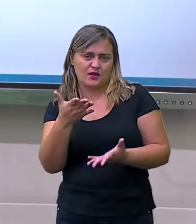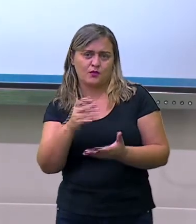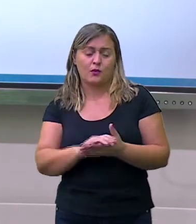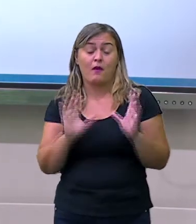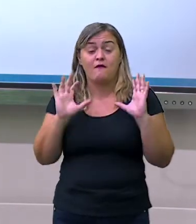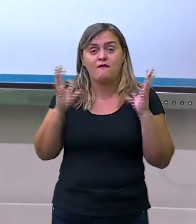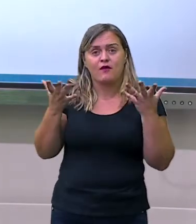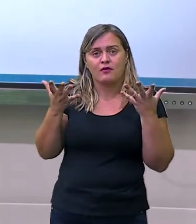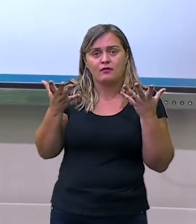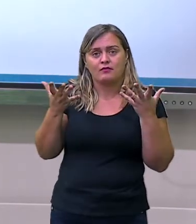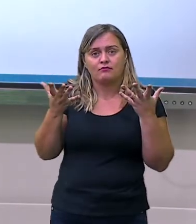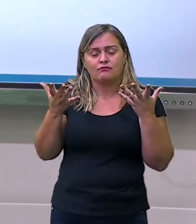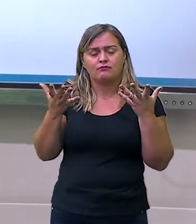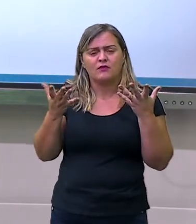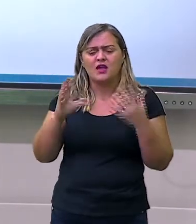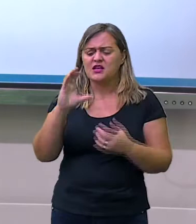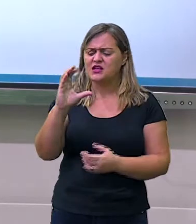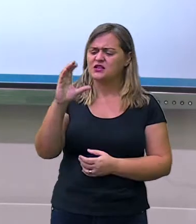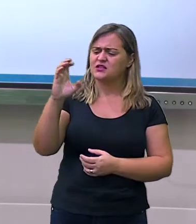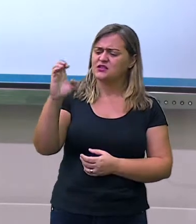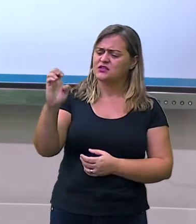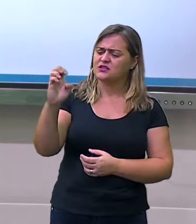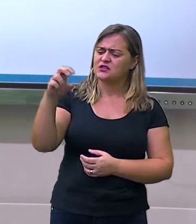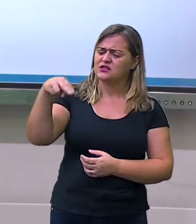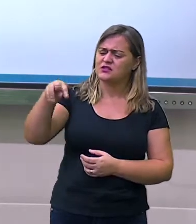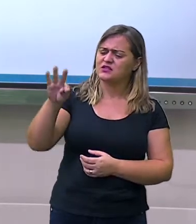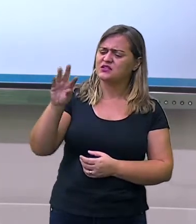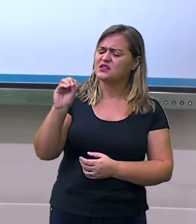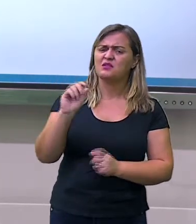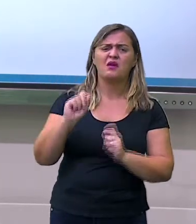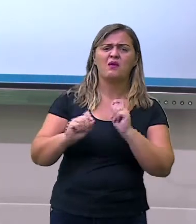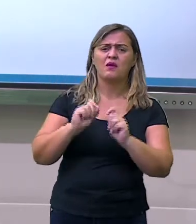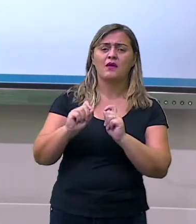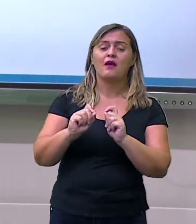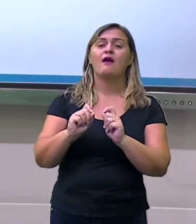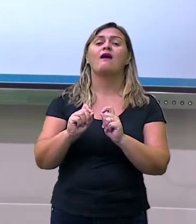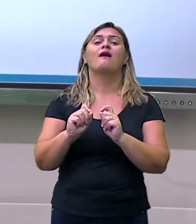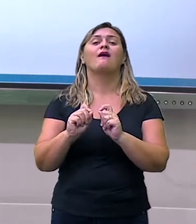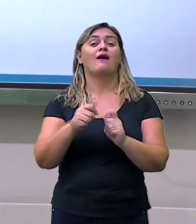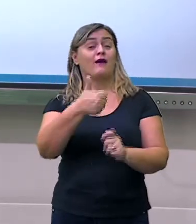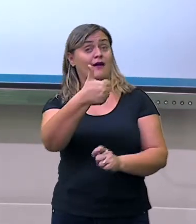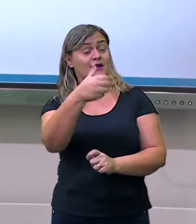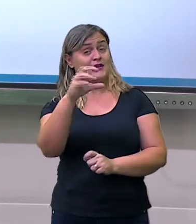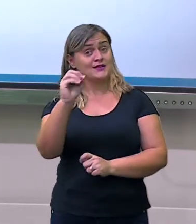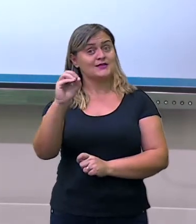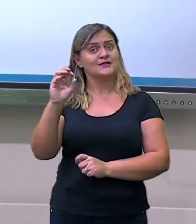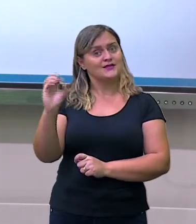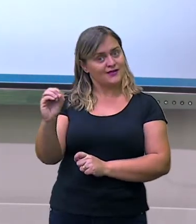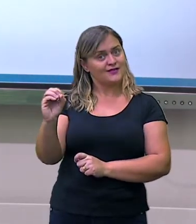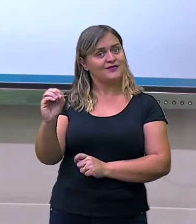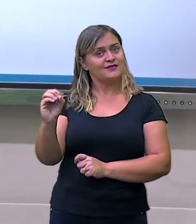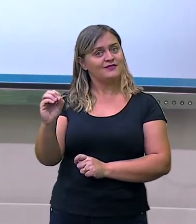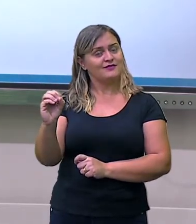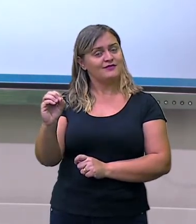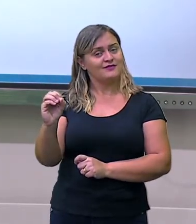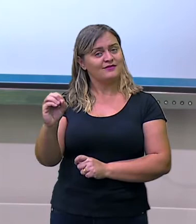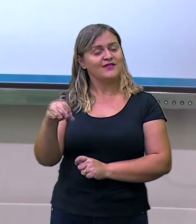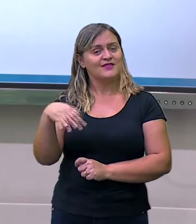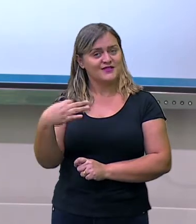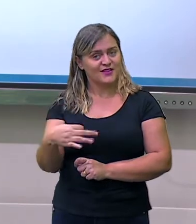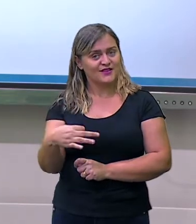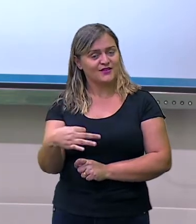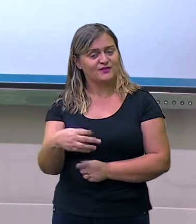Então, nós vamos descobrir o quanto tem essa relação do sinalzinho porcento com a